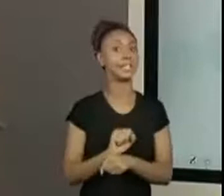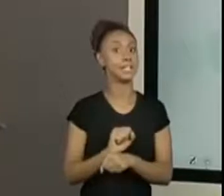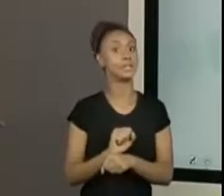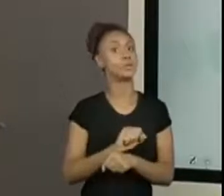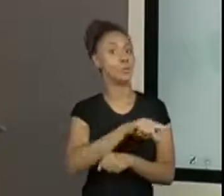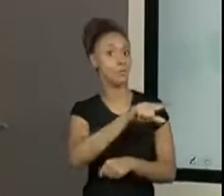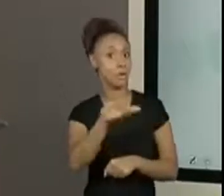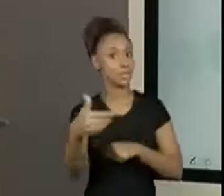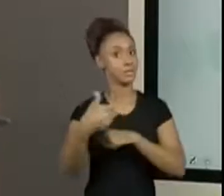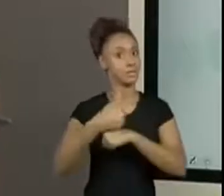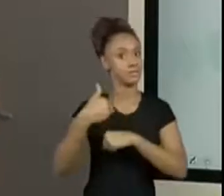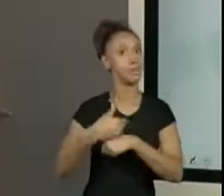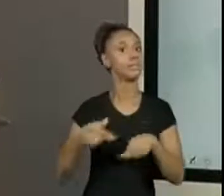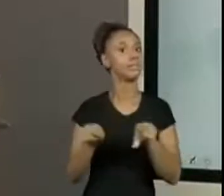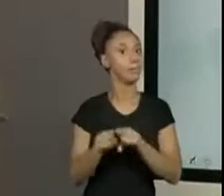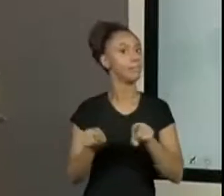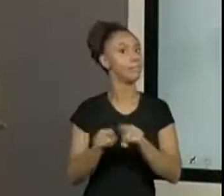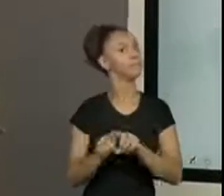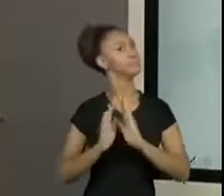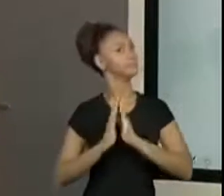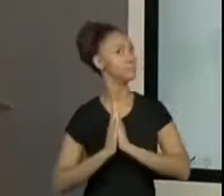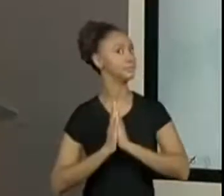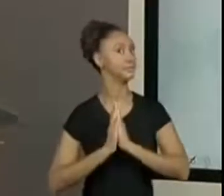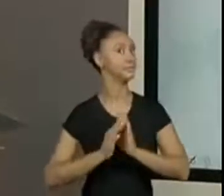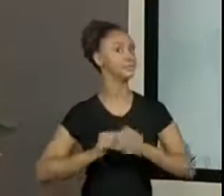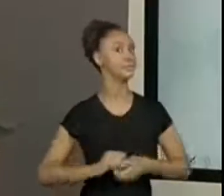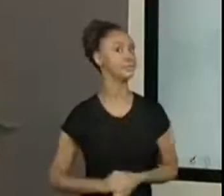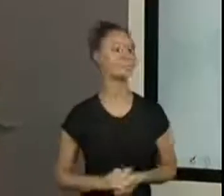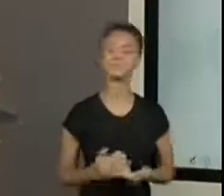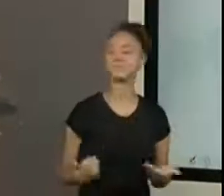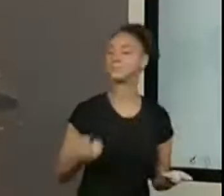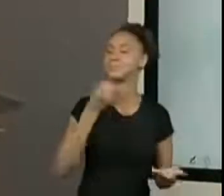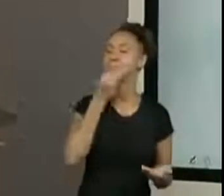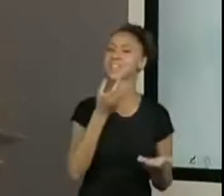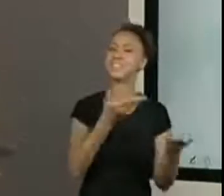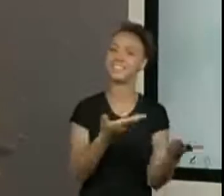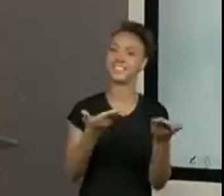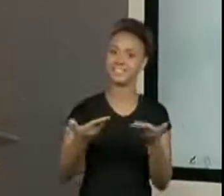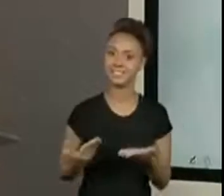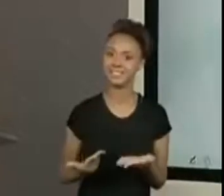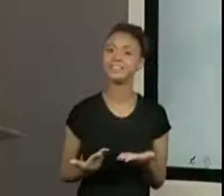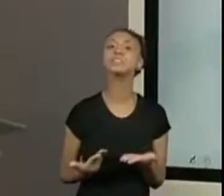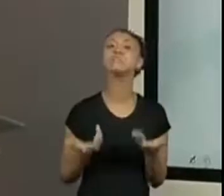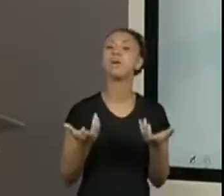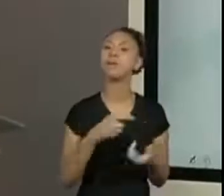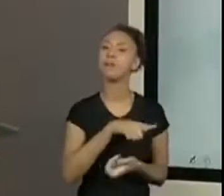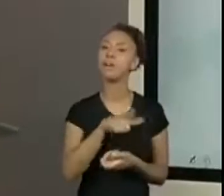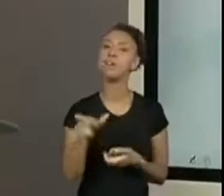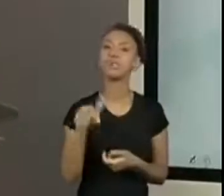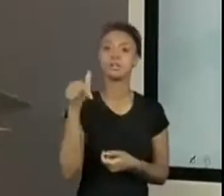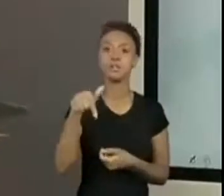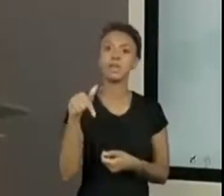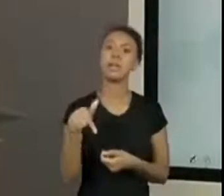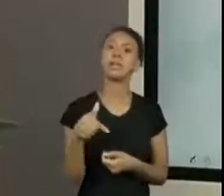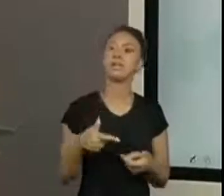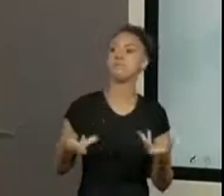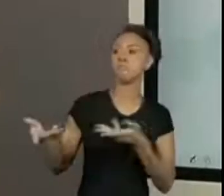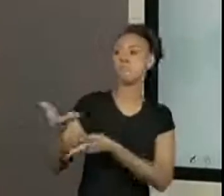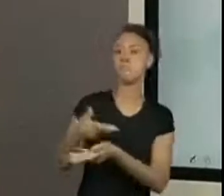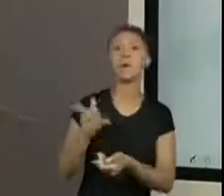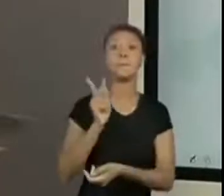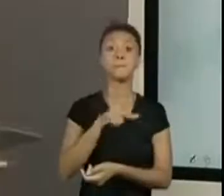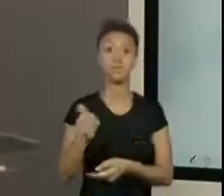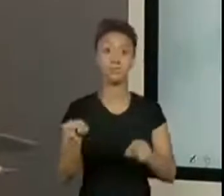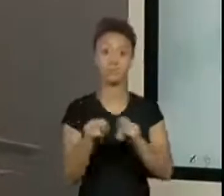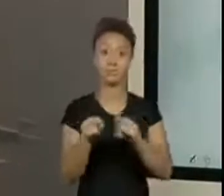participação na aula, viu? Por favor, bem-vindos. Quero muito vocês interagindo com seus professores. Professores que estão